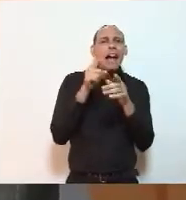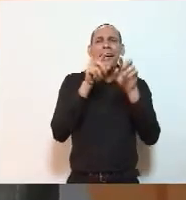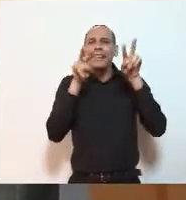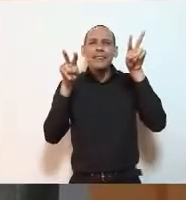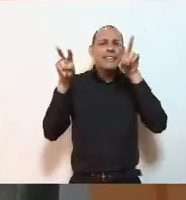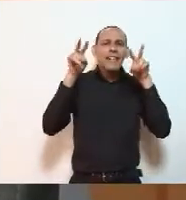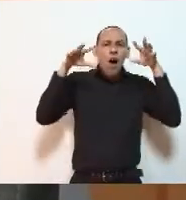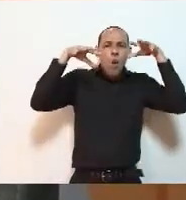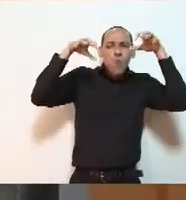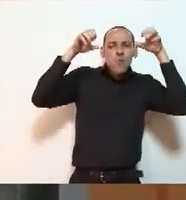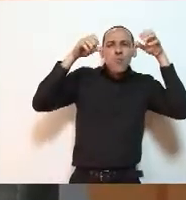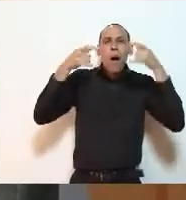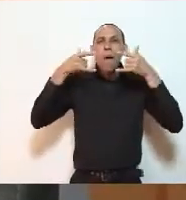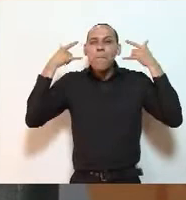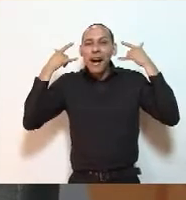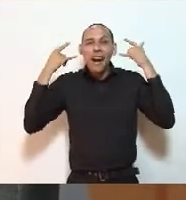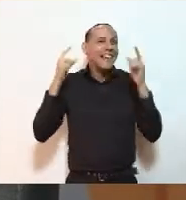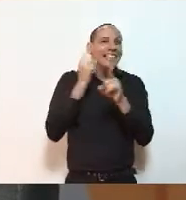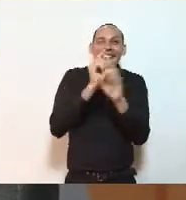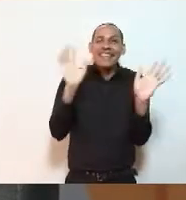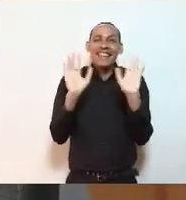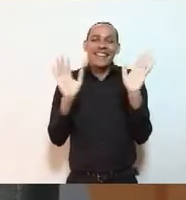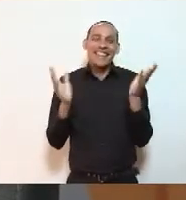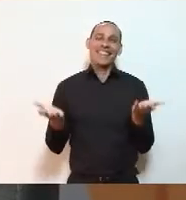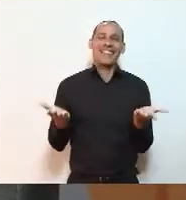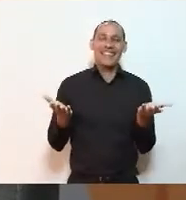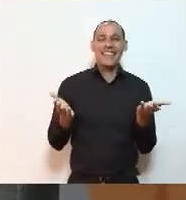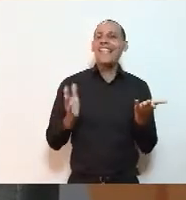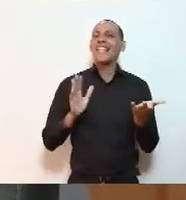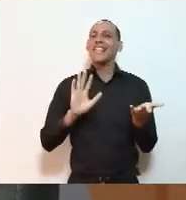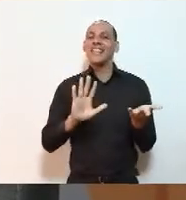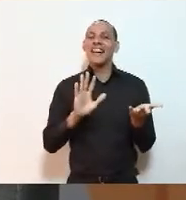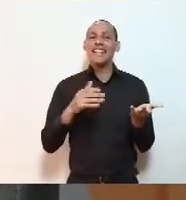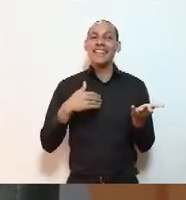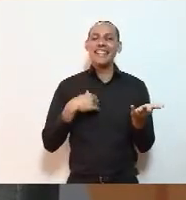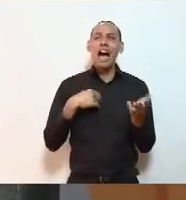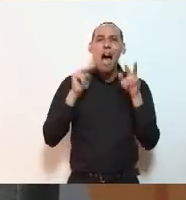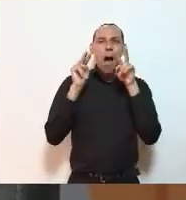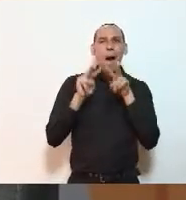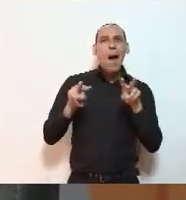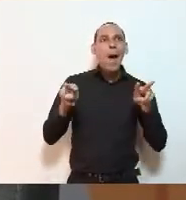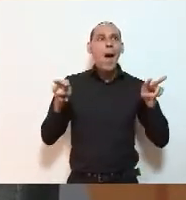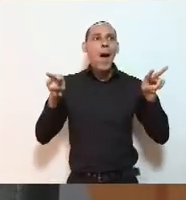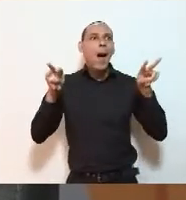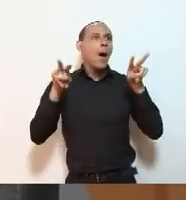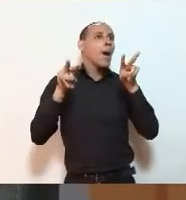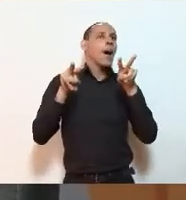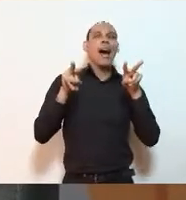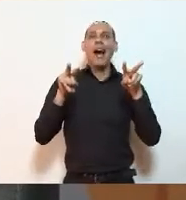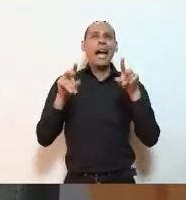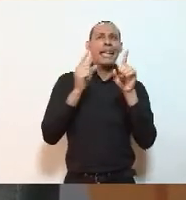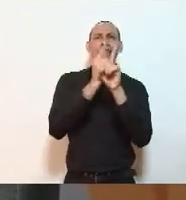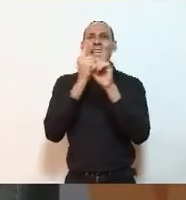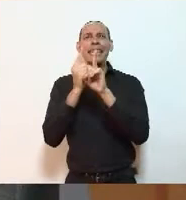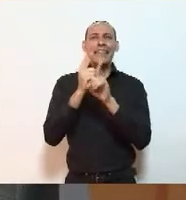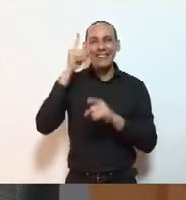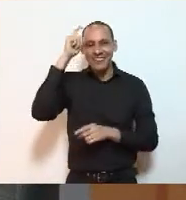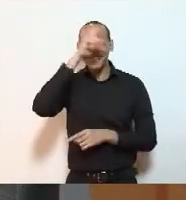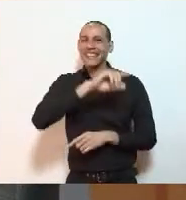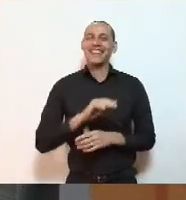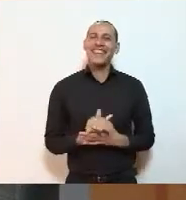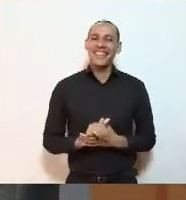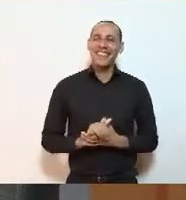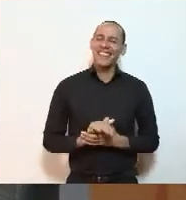um pouco na sombra e de máscara. Então, por mais que eu tenha, assim, uma visualização, não consigo ver todos. Então,